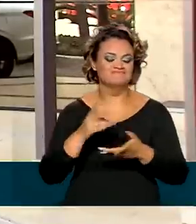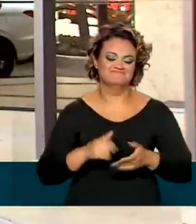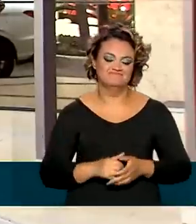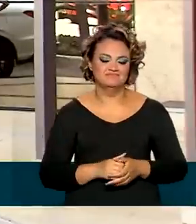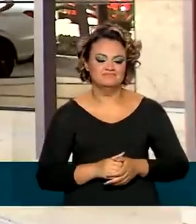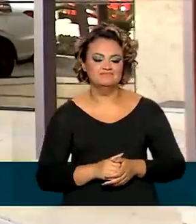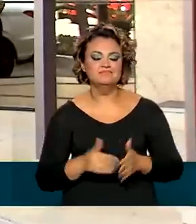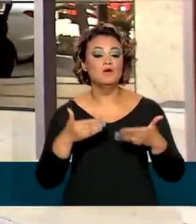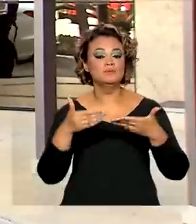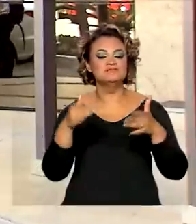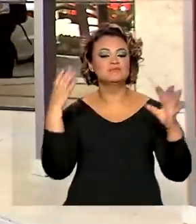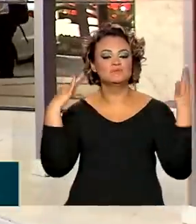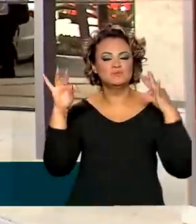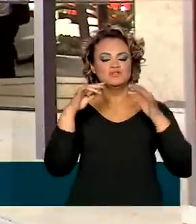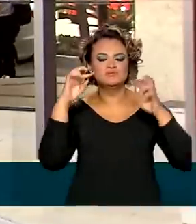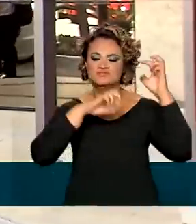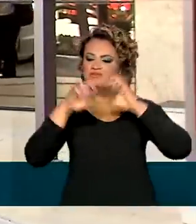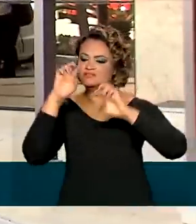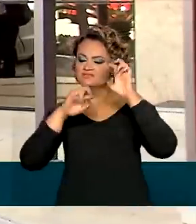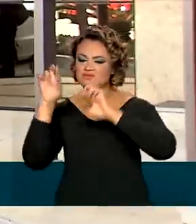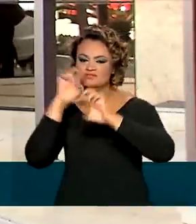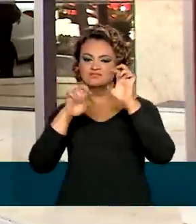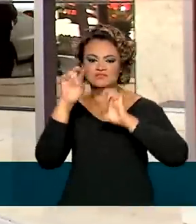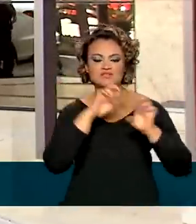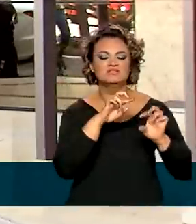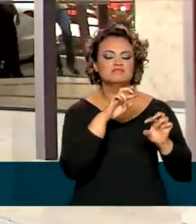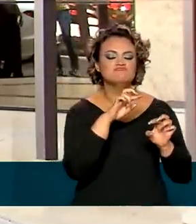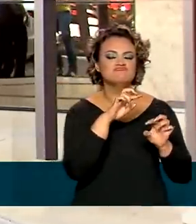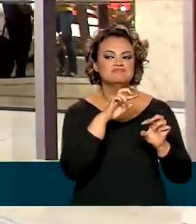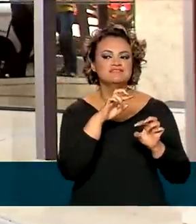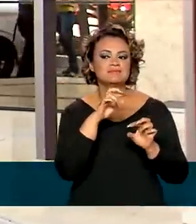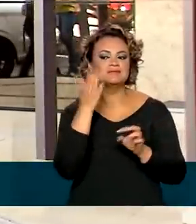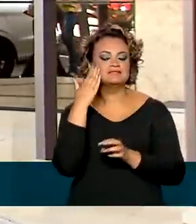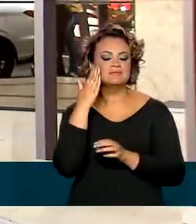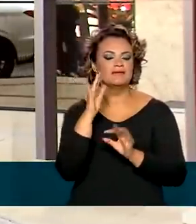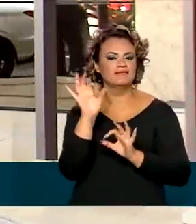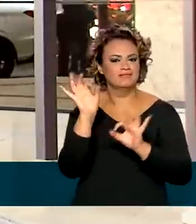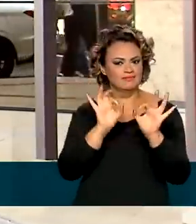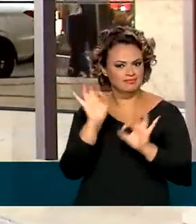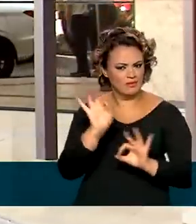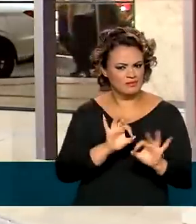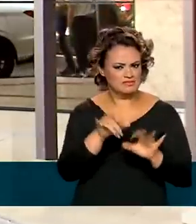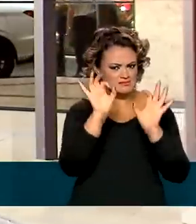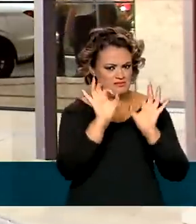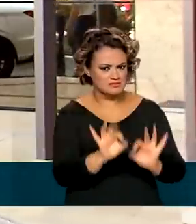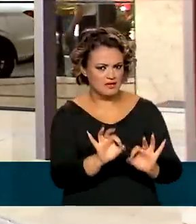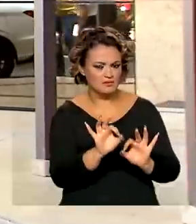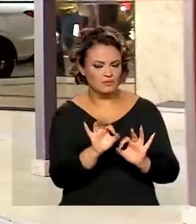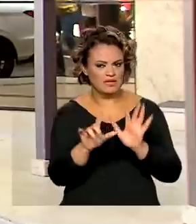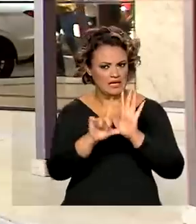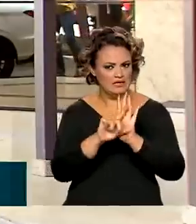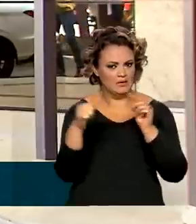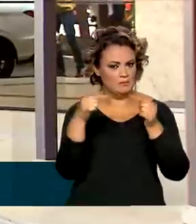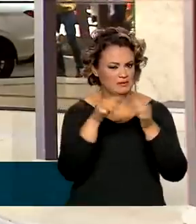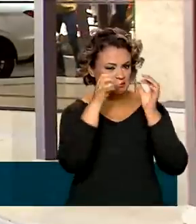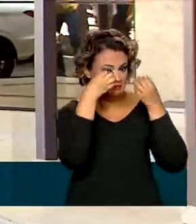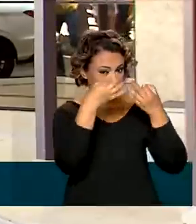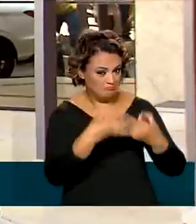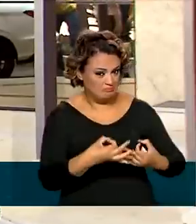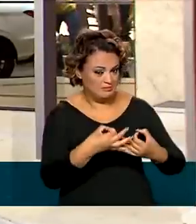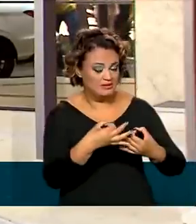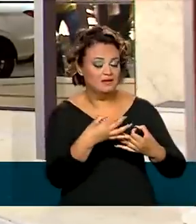Ministério do Turismo realiza vistorias em todo o país para verificar a regularidade de estabelecimentos de turismo.